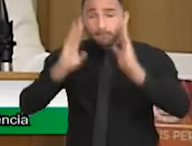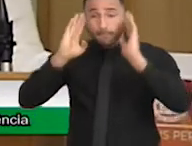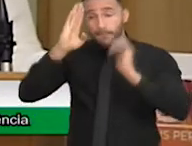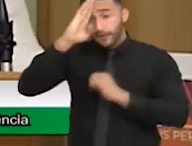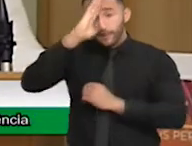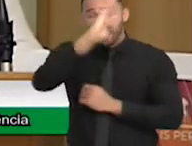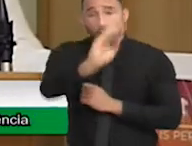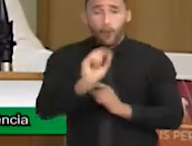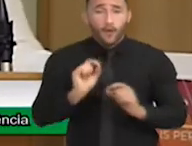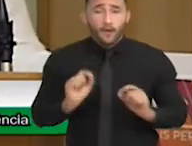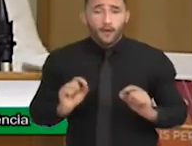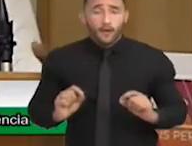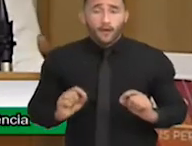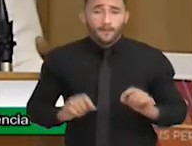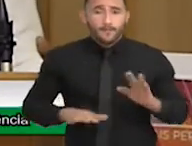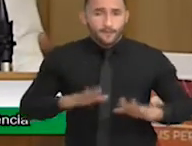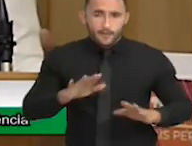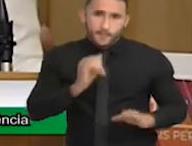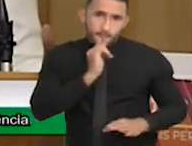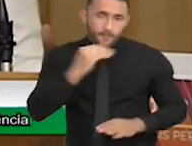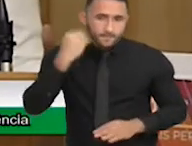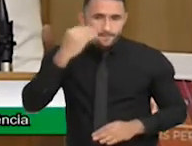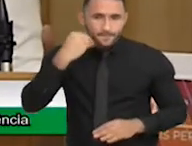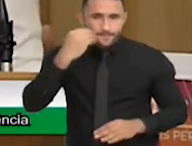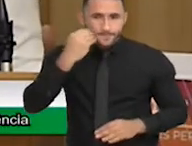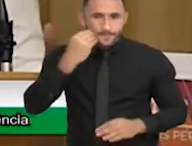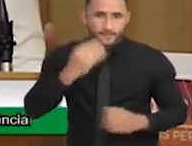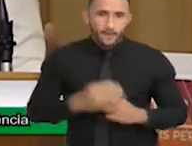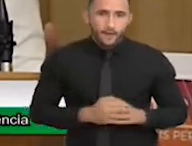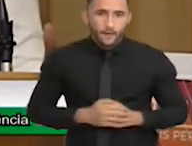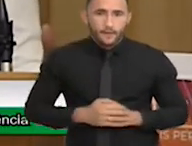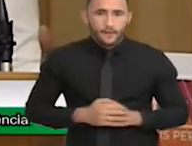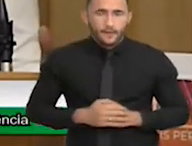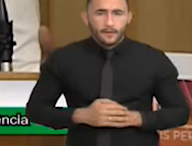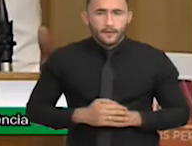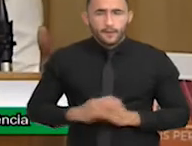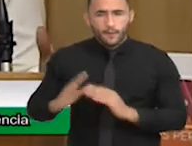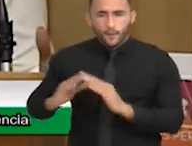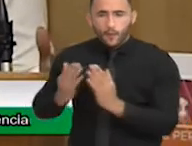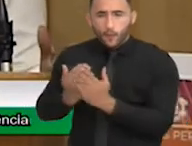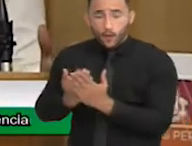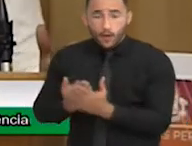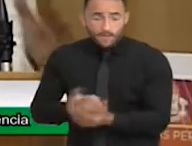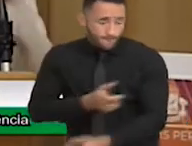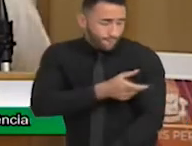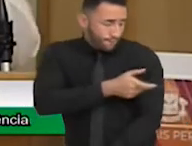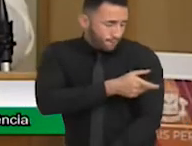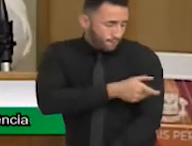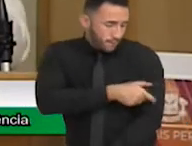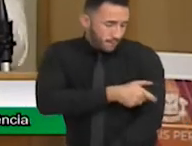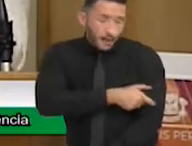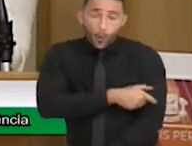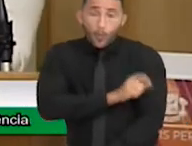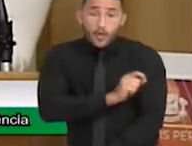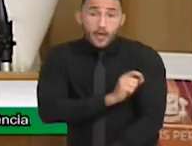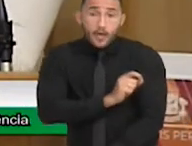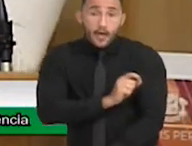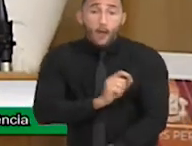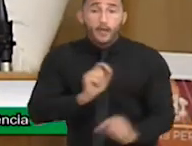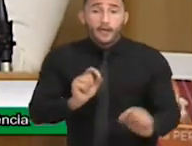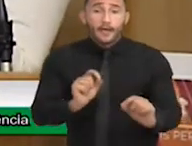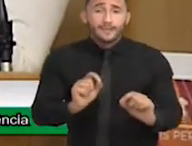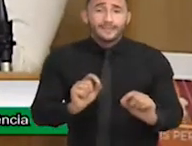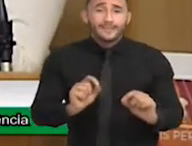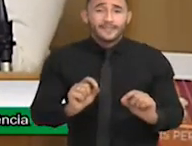experiências do campus das experiências. No ensino fundamental, o que a gente prioriza? A sistematização do conhecimento.